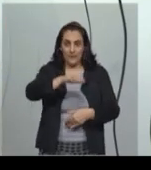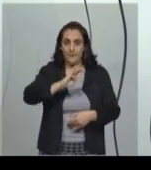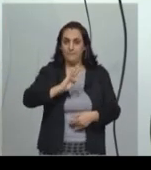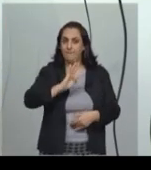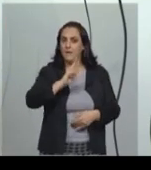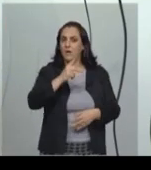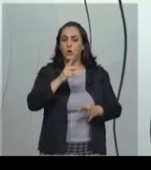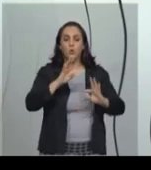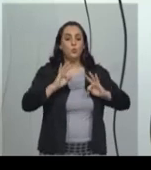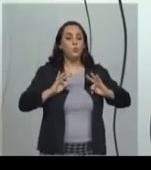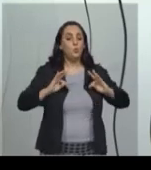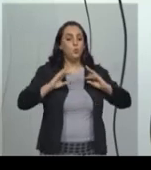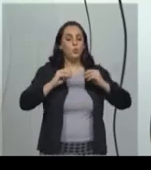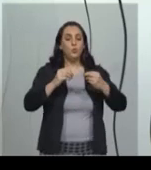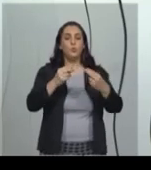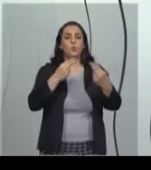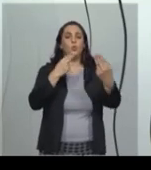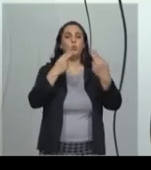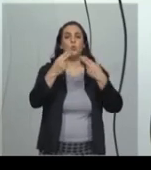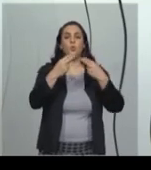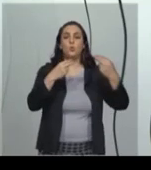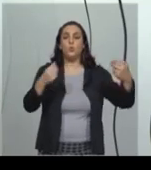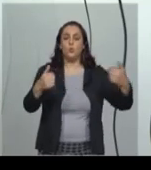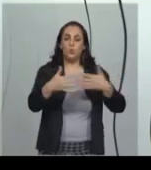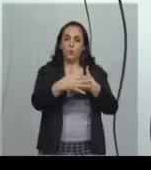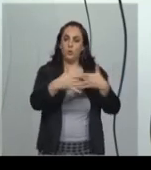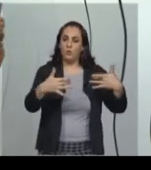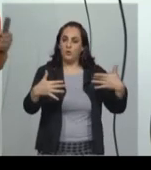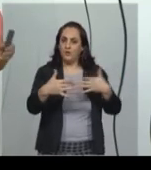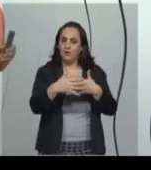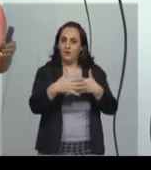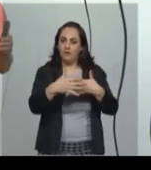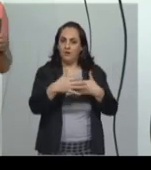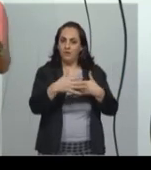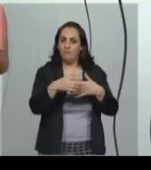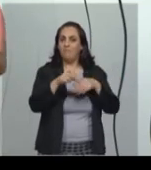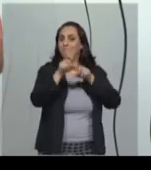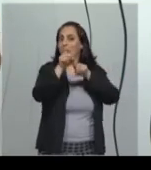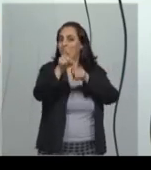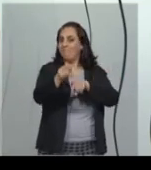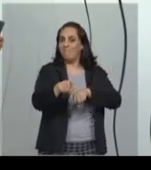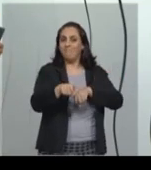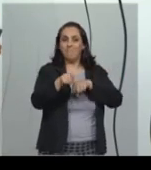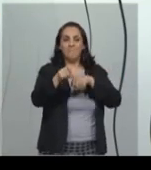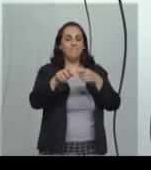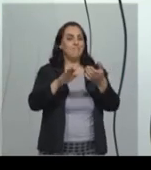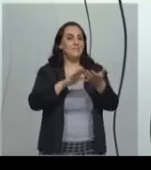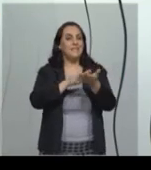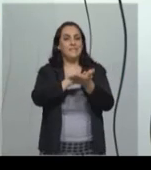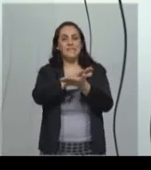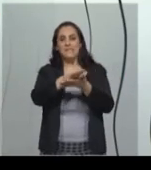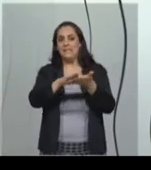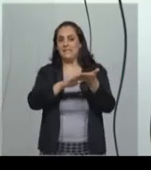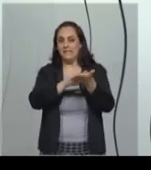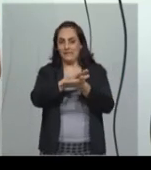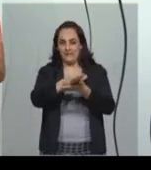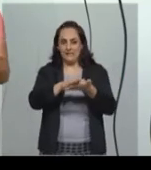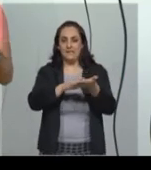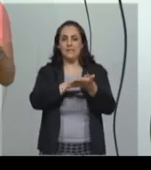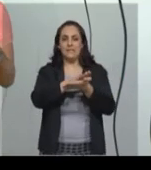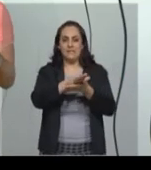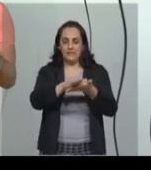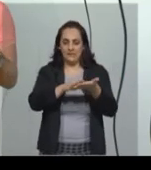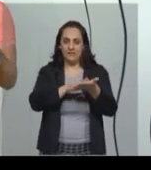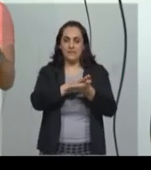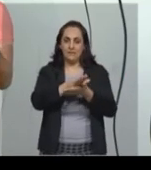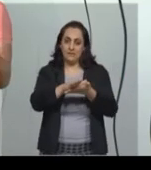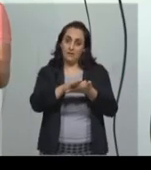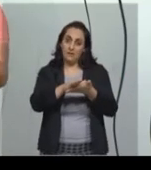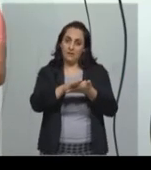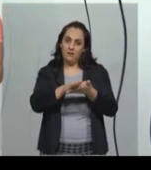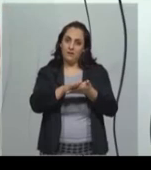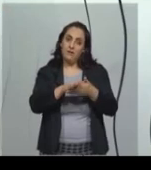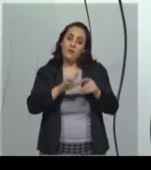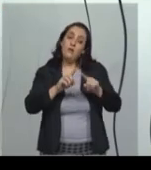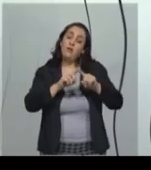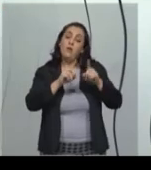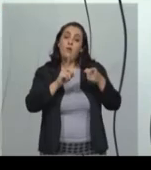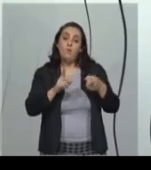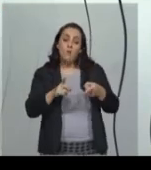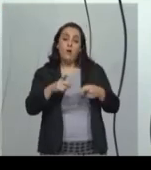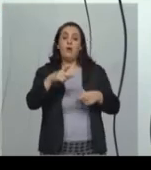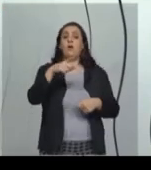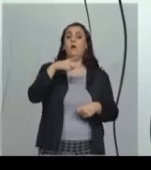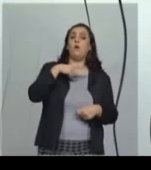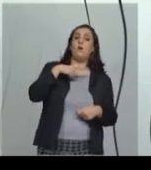municípios que não têm outro distrito ou municípios com distrito.